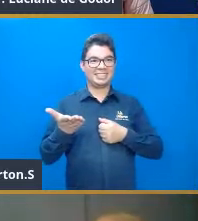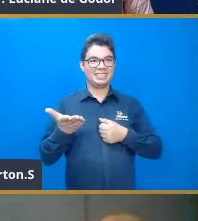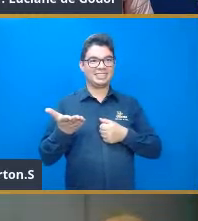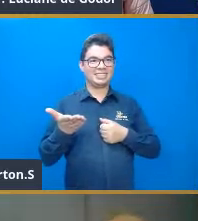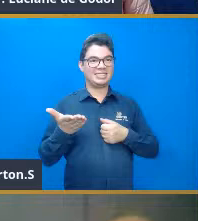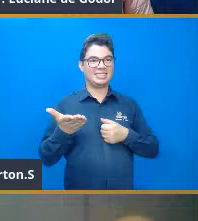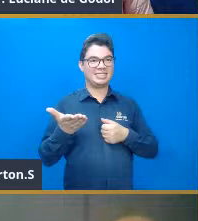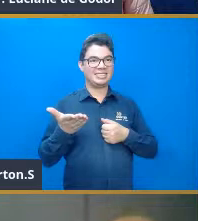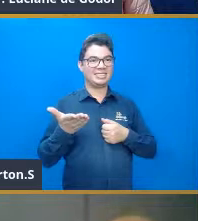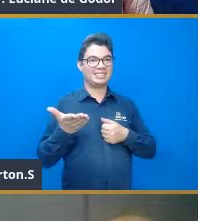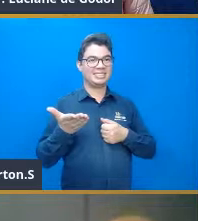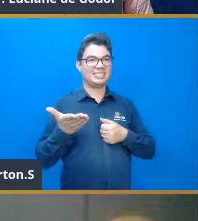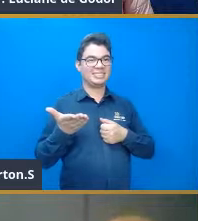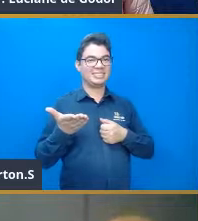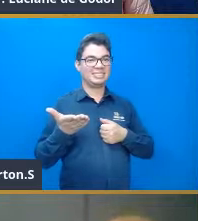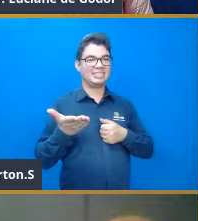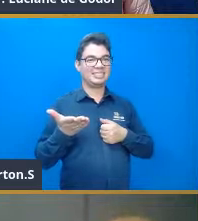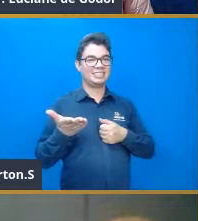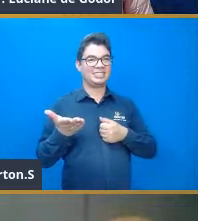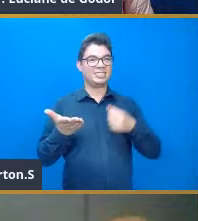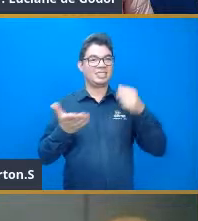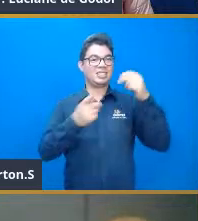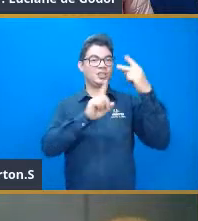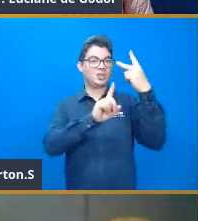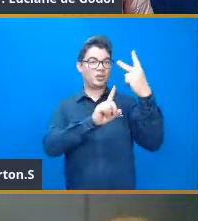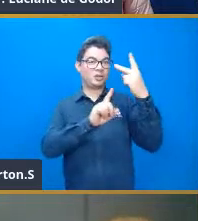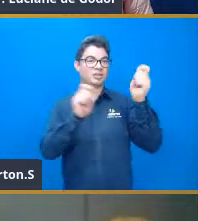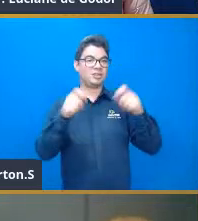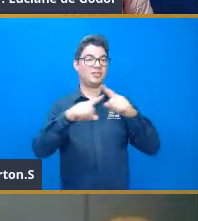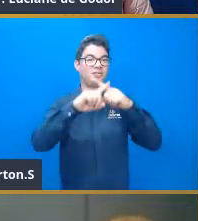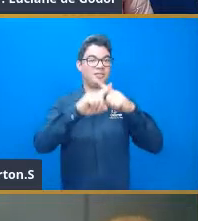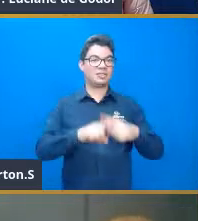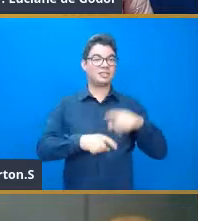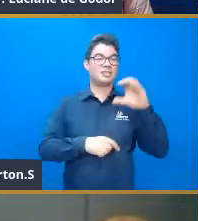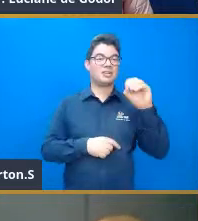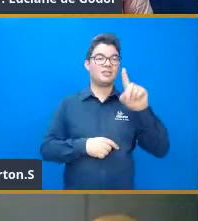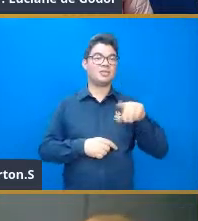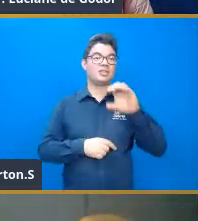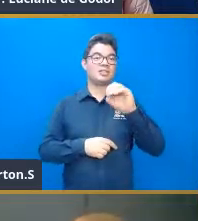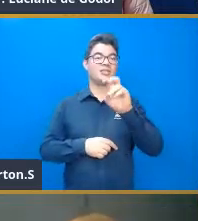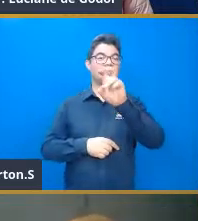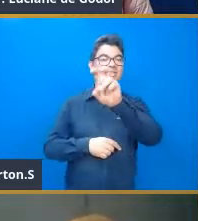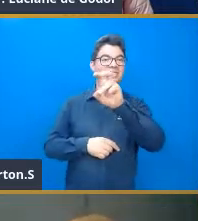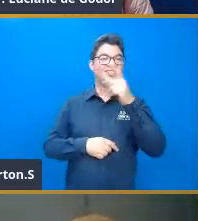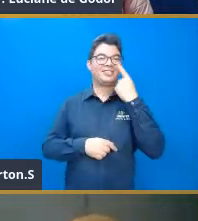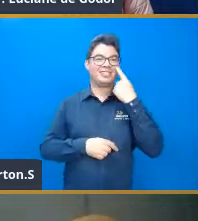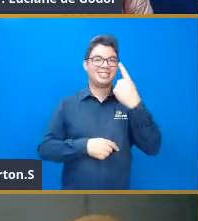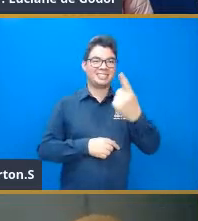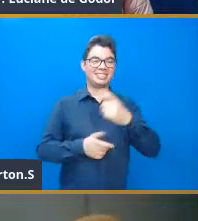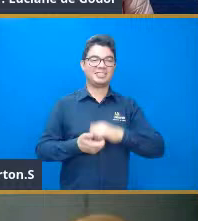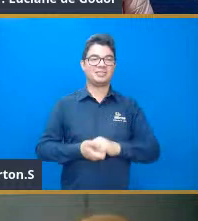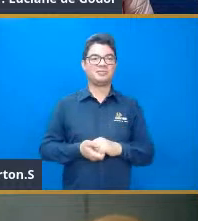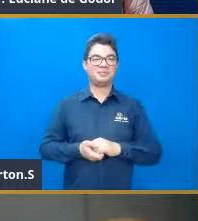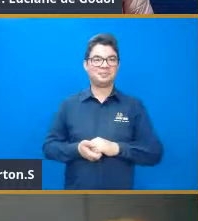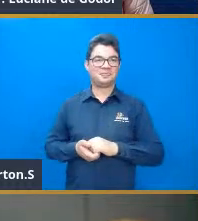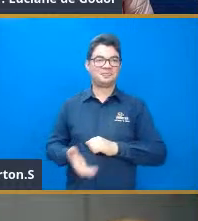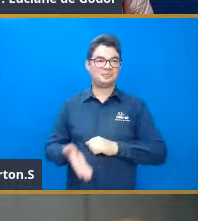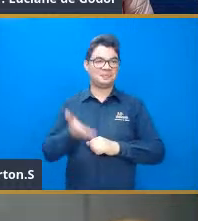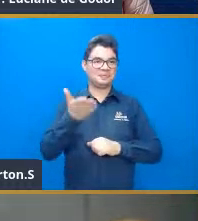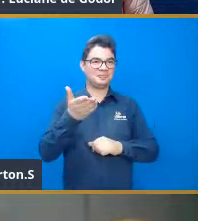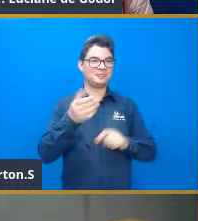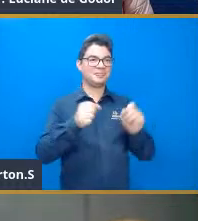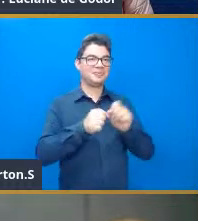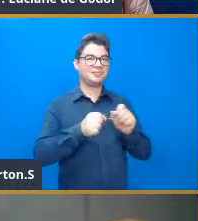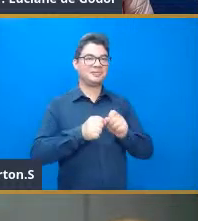só pegar aquele 2 ali que está no expoente, multiplicar aqui pelo 0,05, nós temos 0,1X mais 0,1, que é a